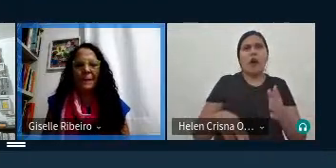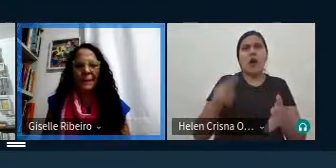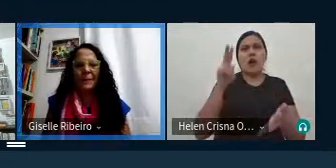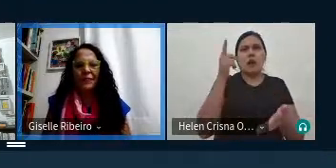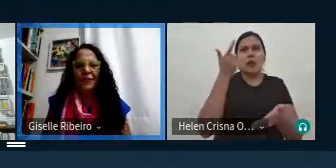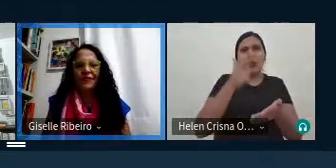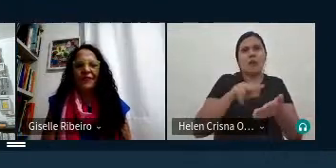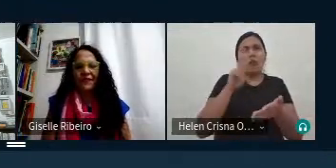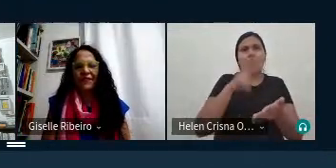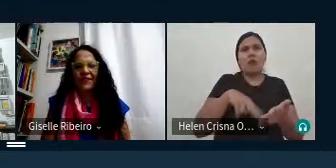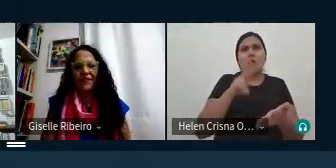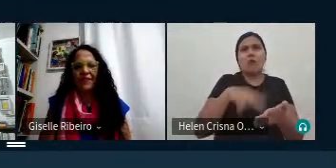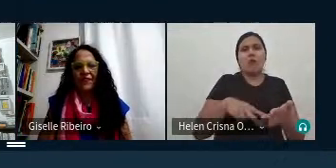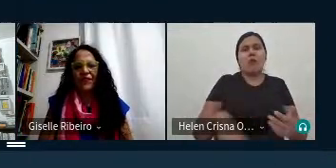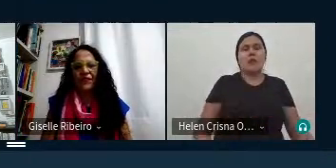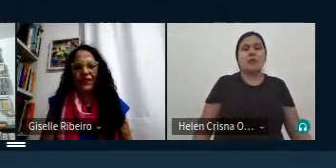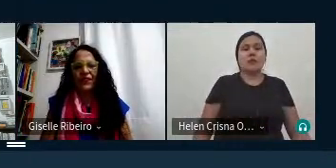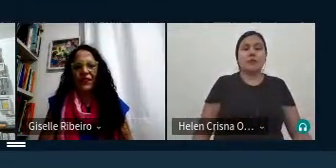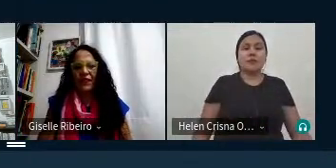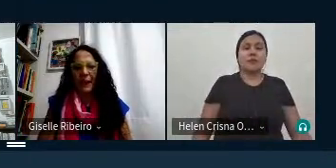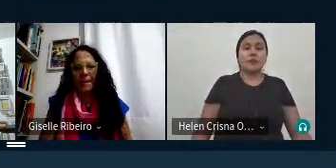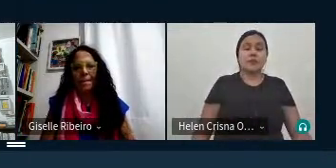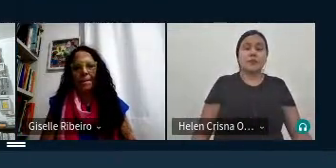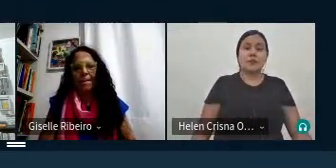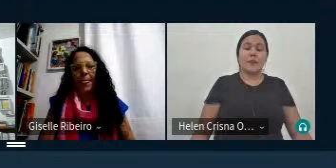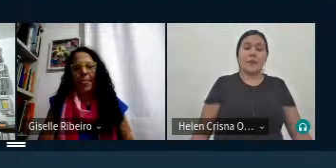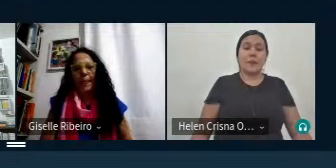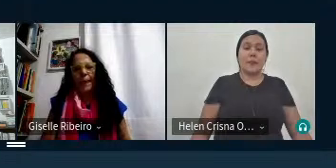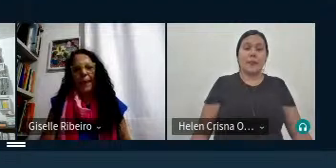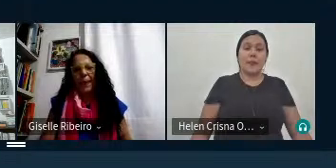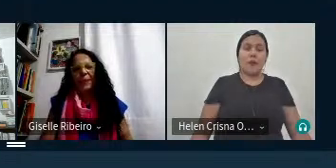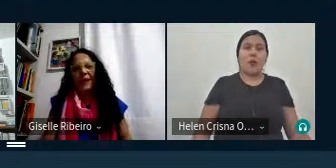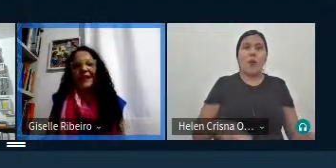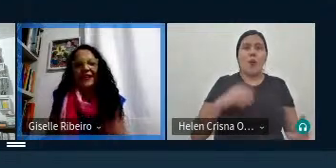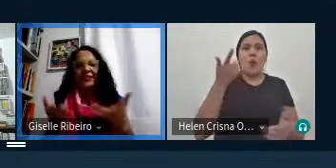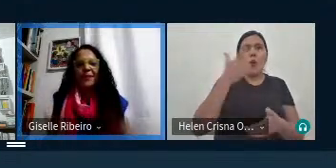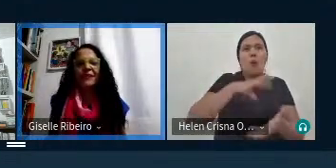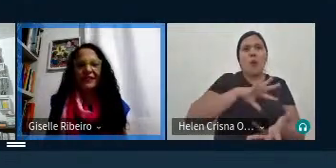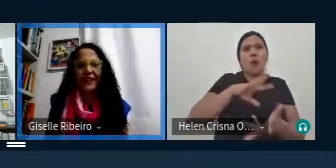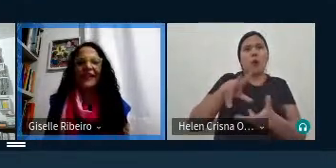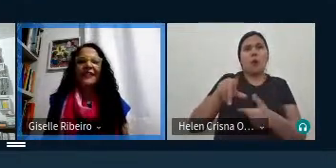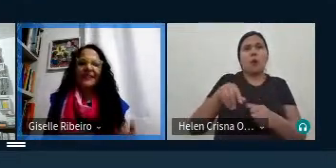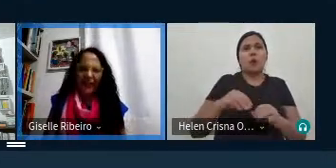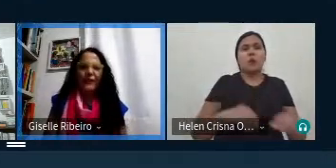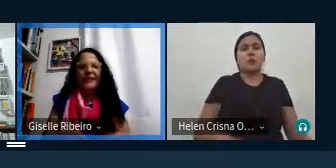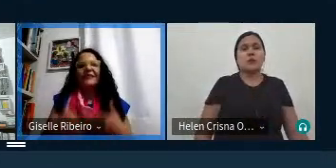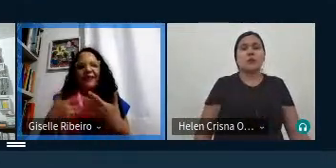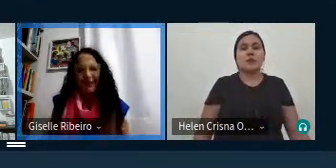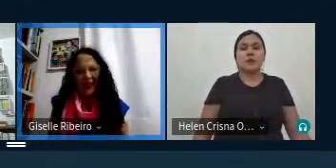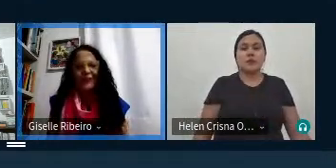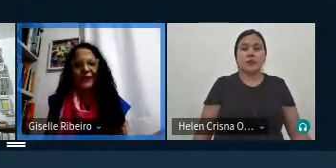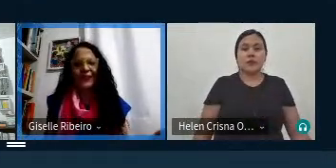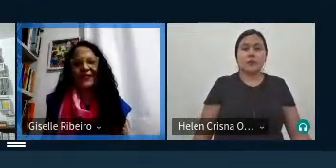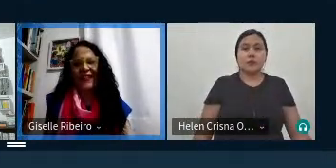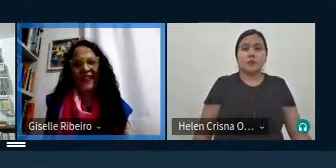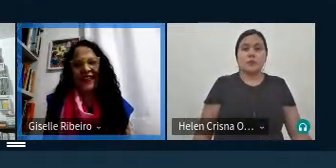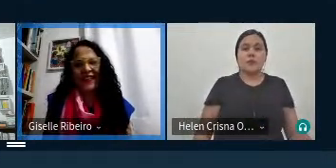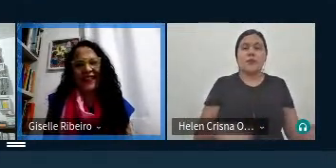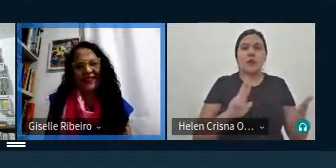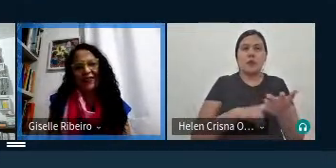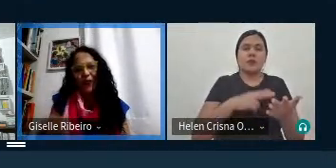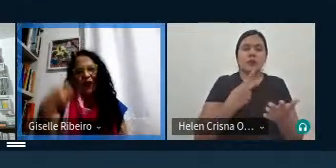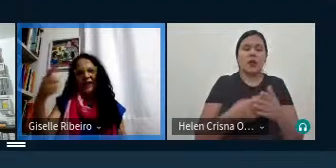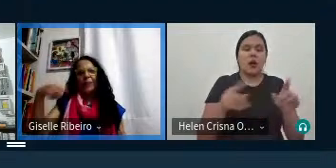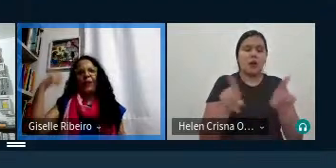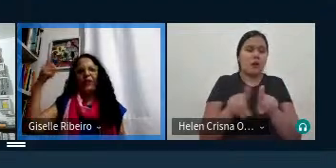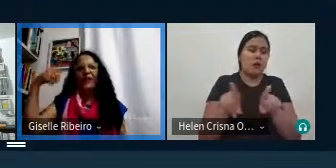vão vão ganhando o mundo né a partir deles a pode dizer são traduções né